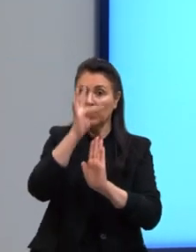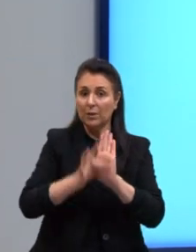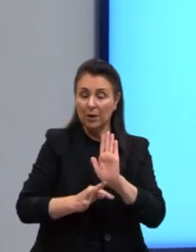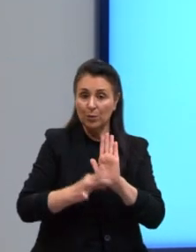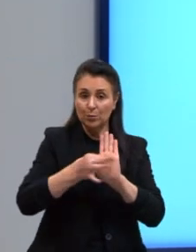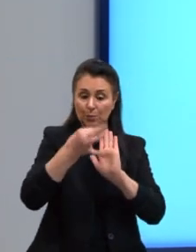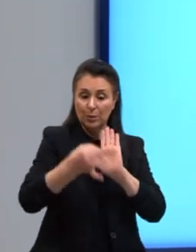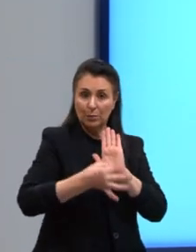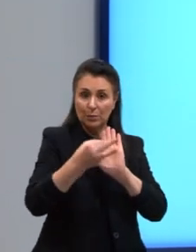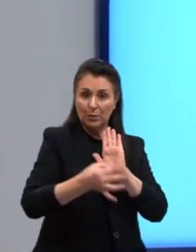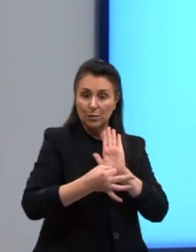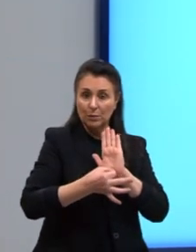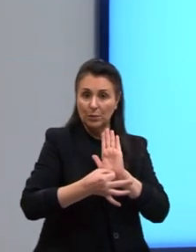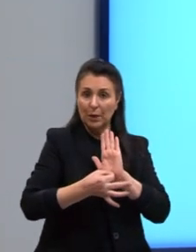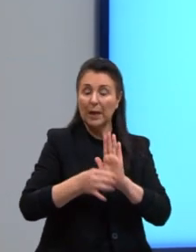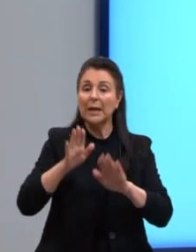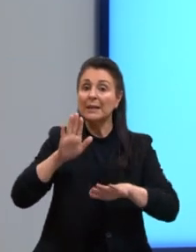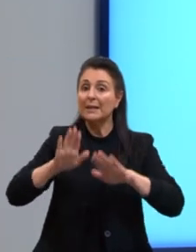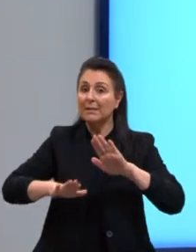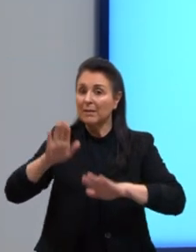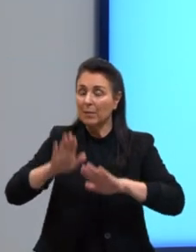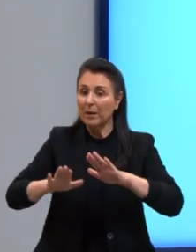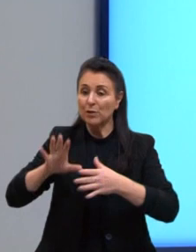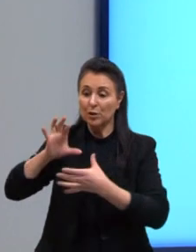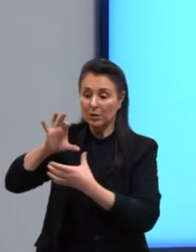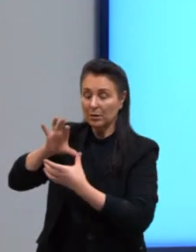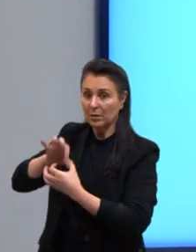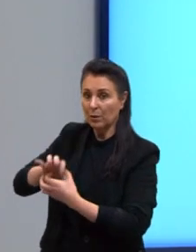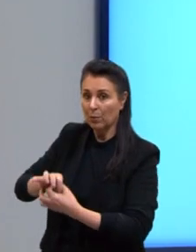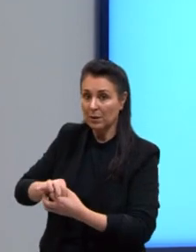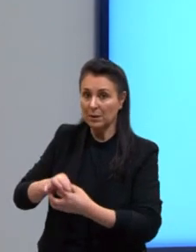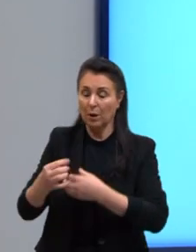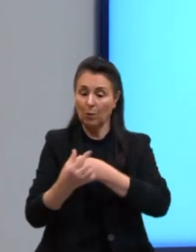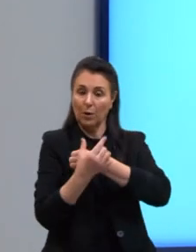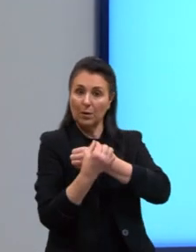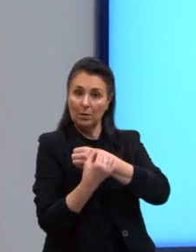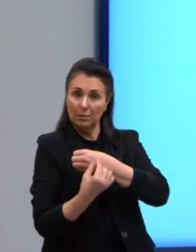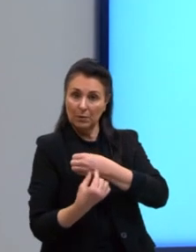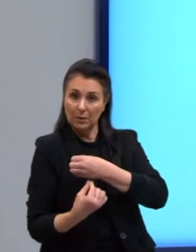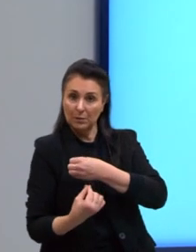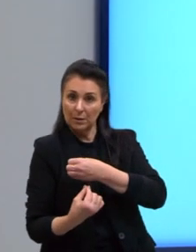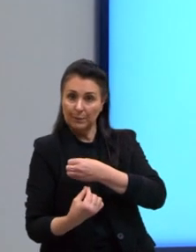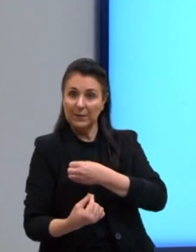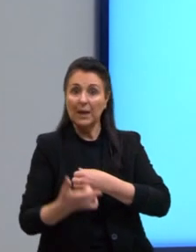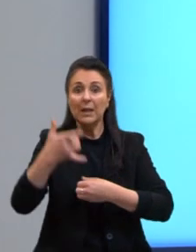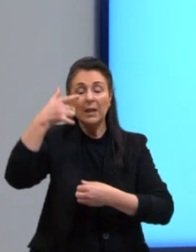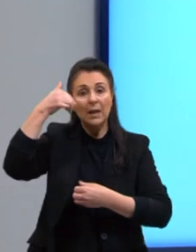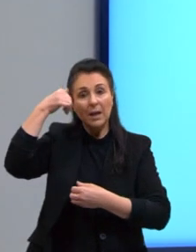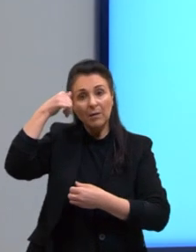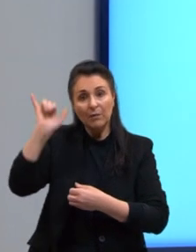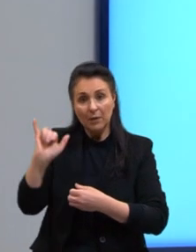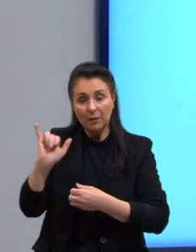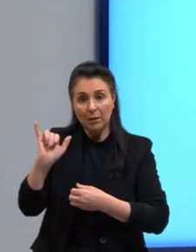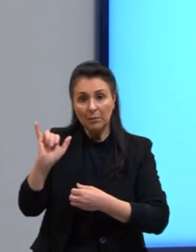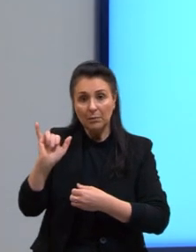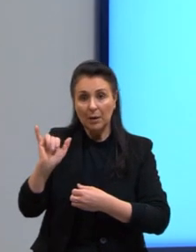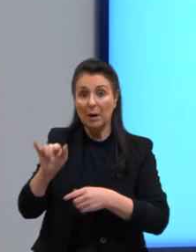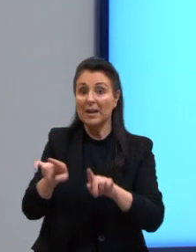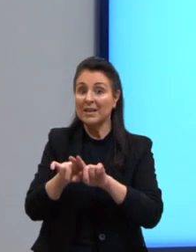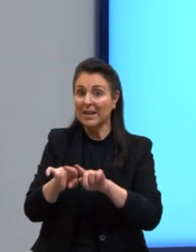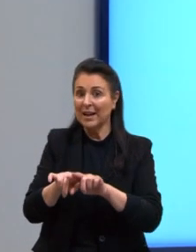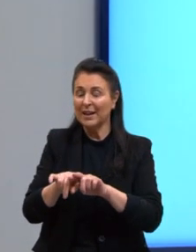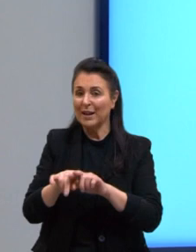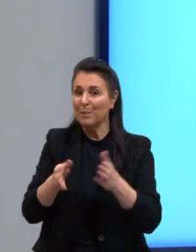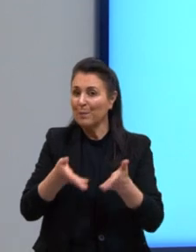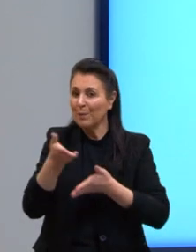dependente de coesão e coerência. Então, o uso dos sinônimos evita a repetição, mas também promove a coesão, porque eu estou usando o